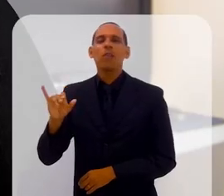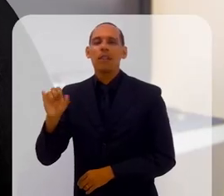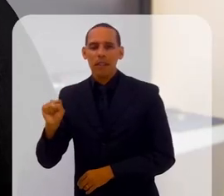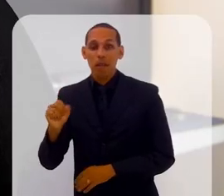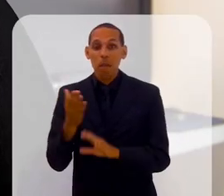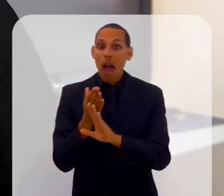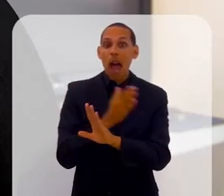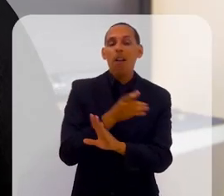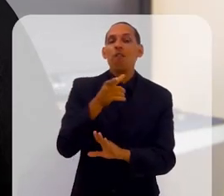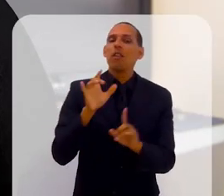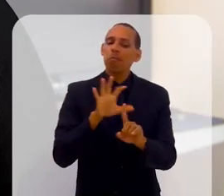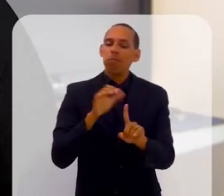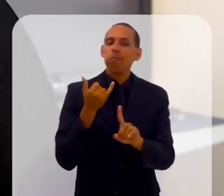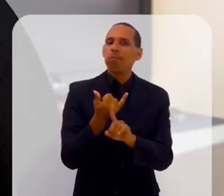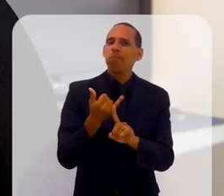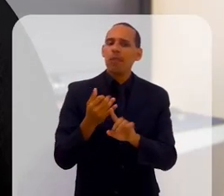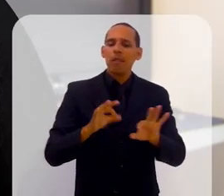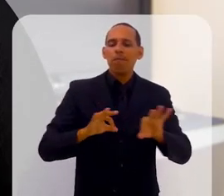lidou com bullying?